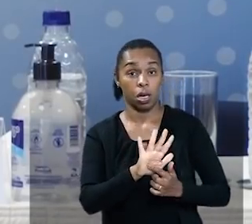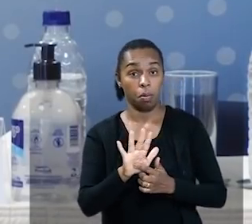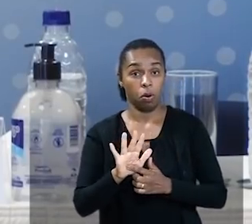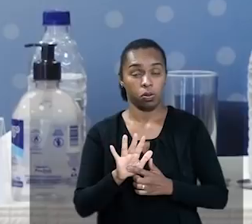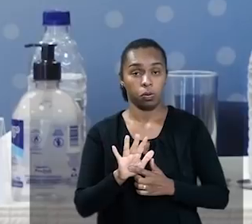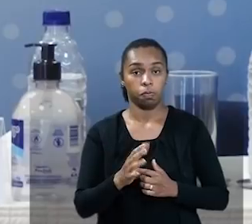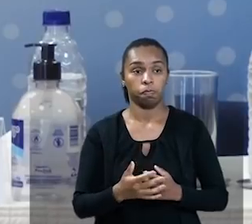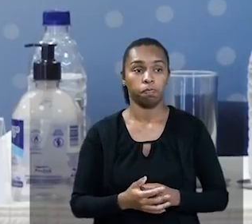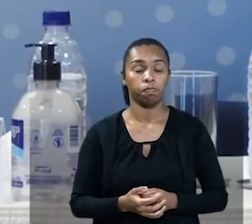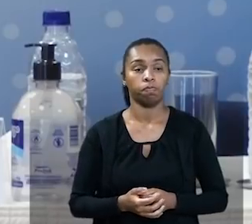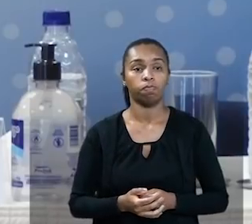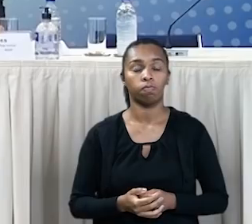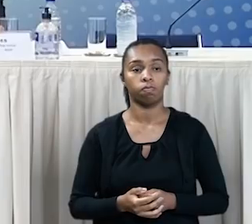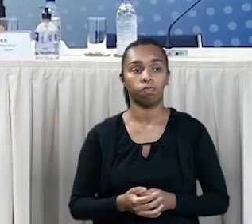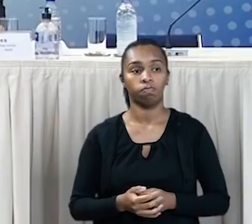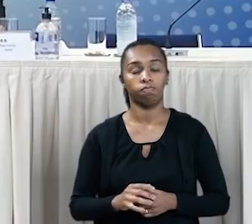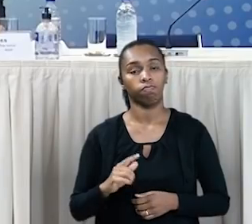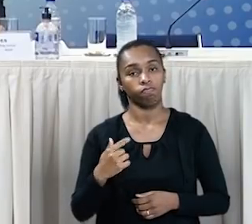e do próprio país.